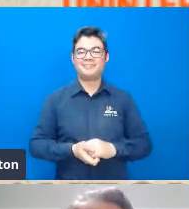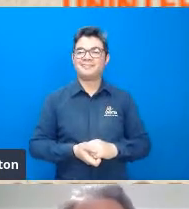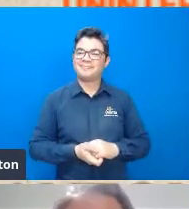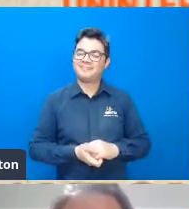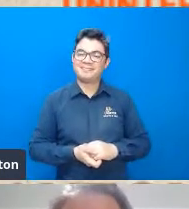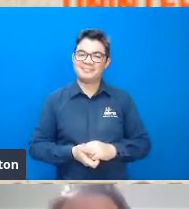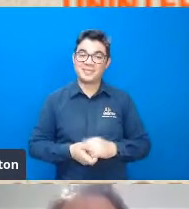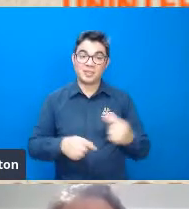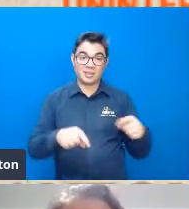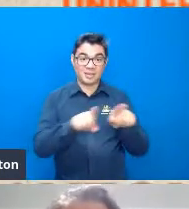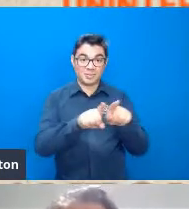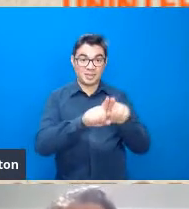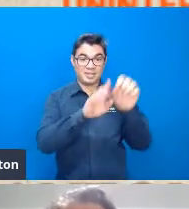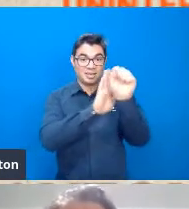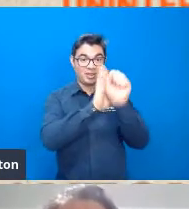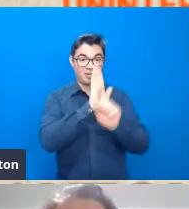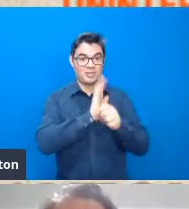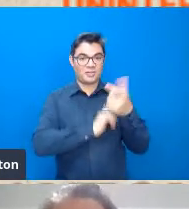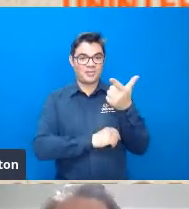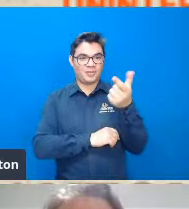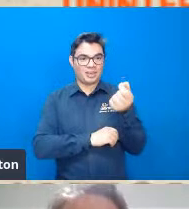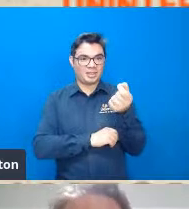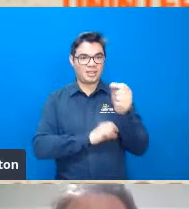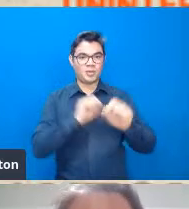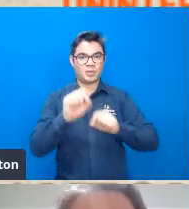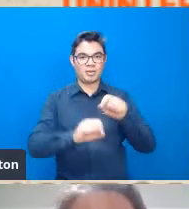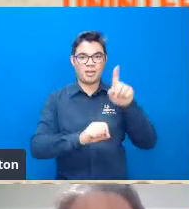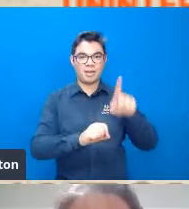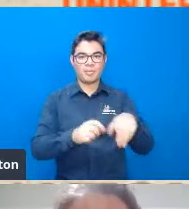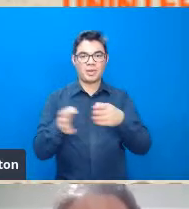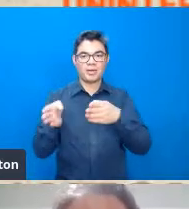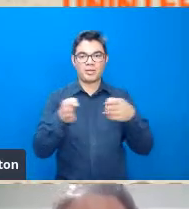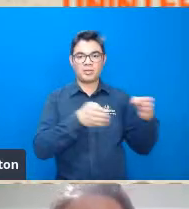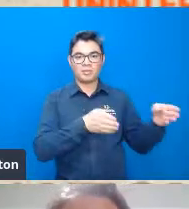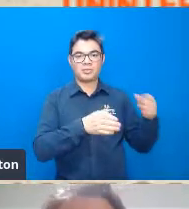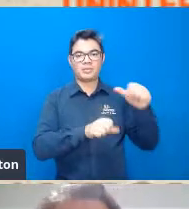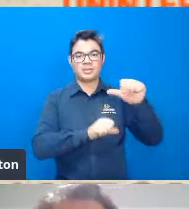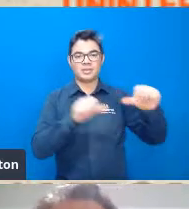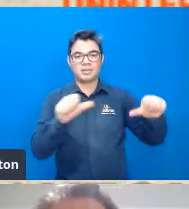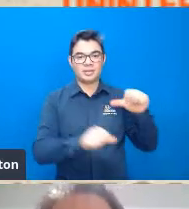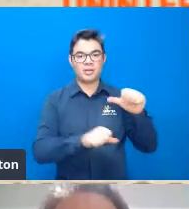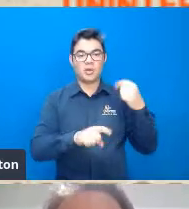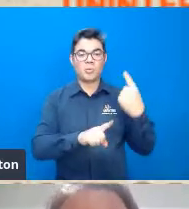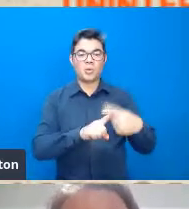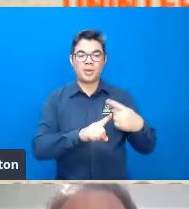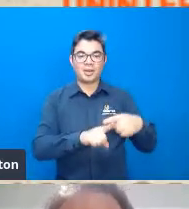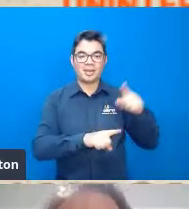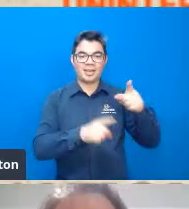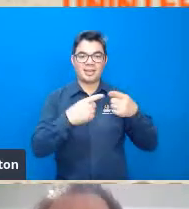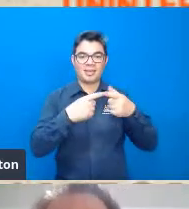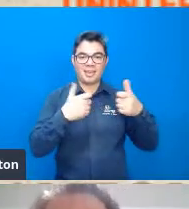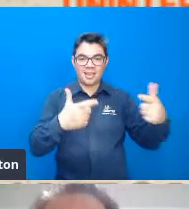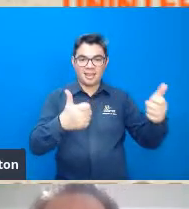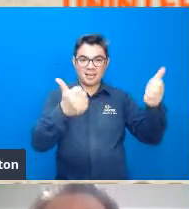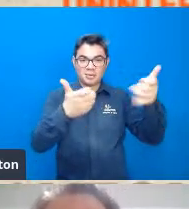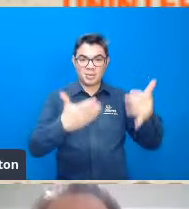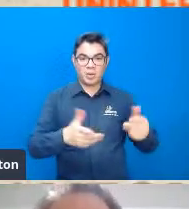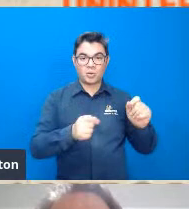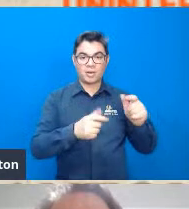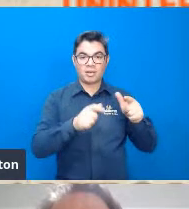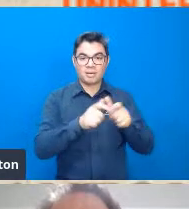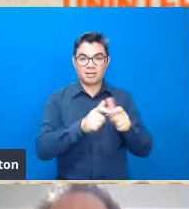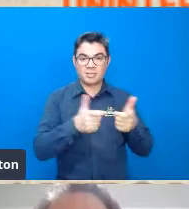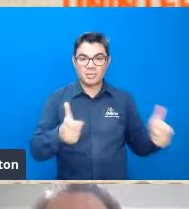E aí, o século XX representou realmente um período de transição. isso porque aquele pós-guerra que eu comentei ali levou um crescimento